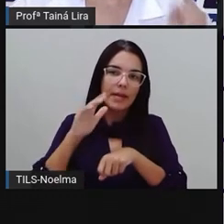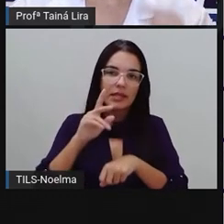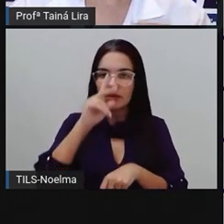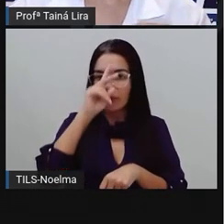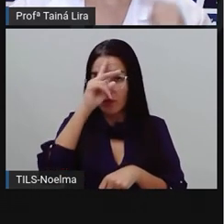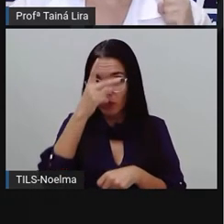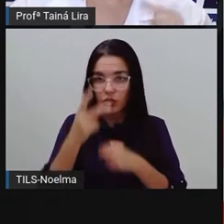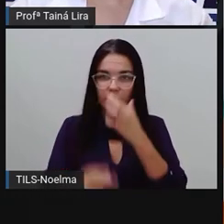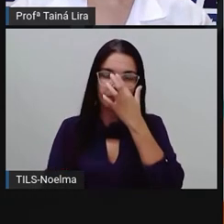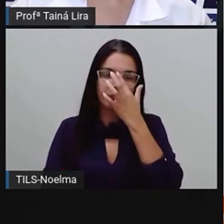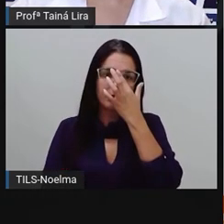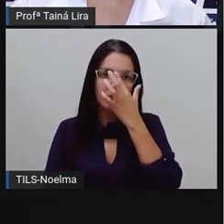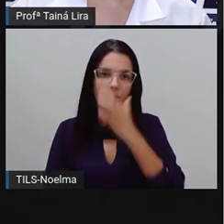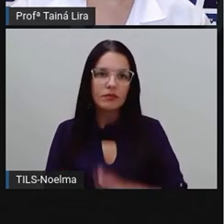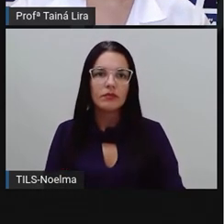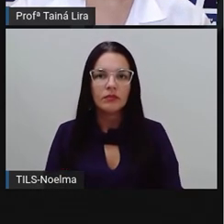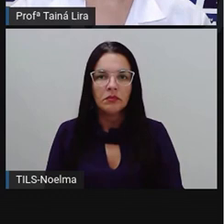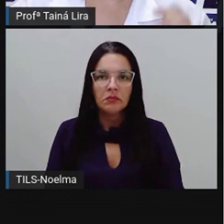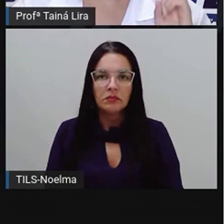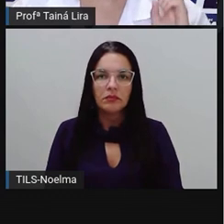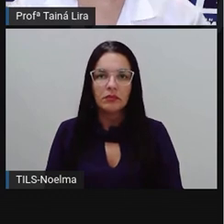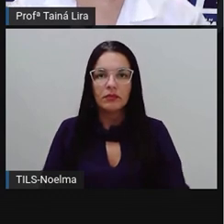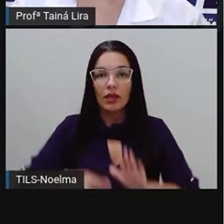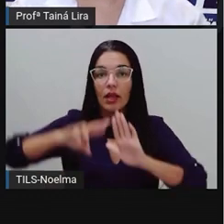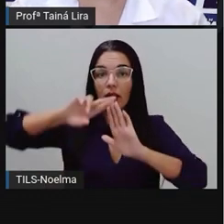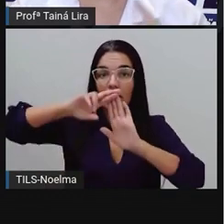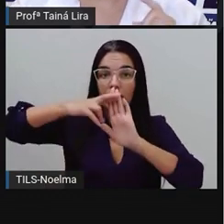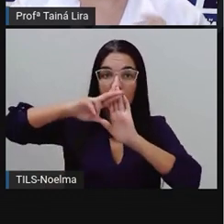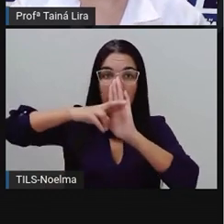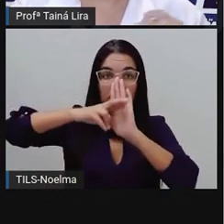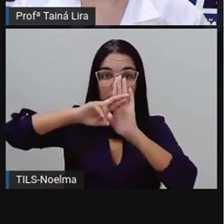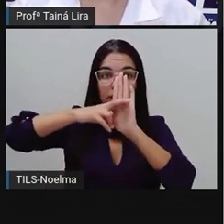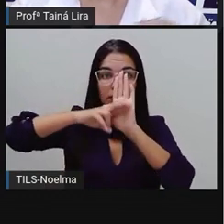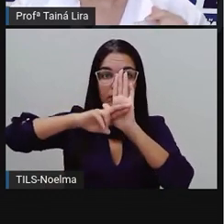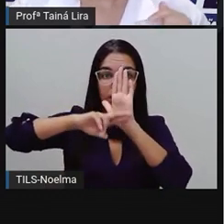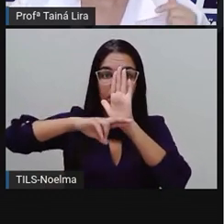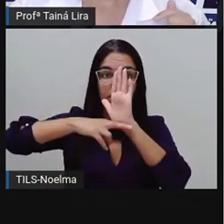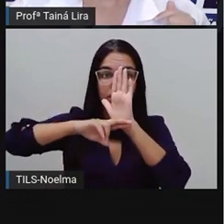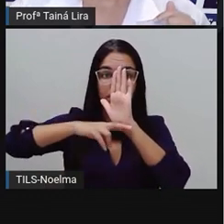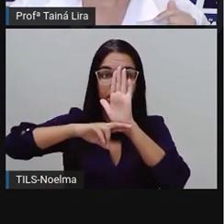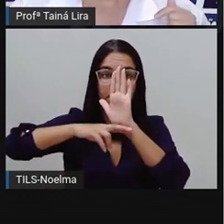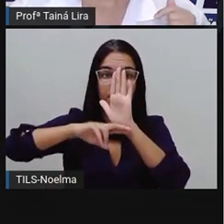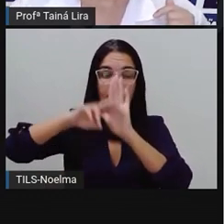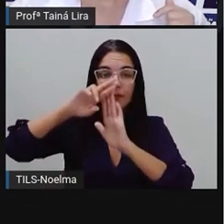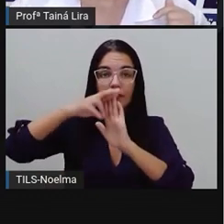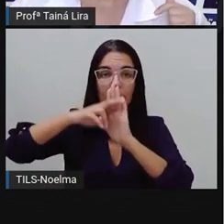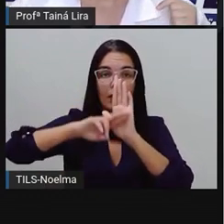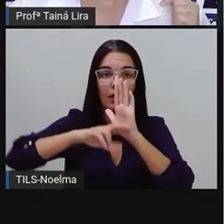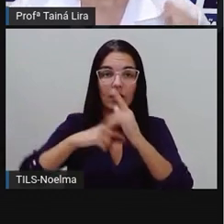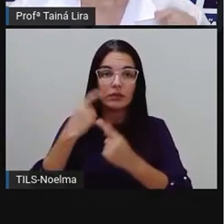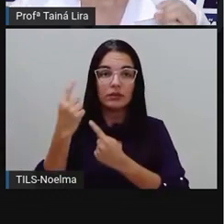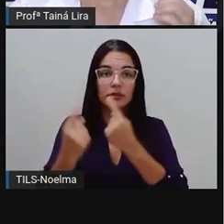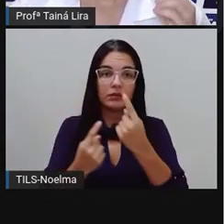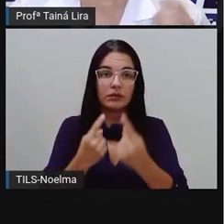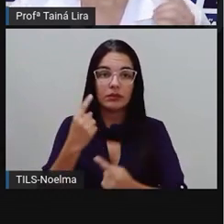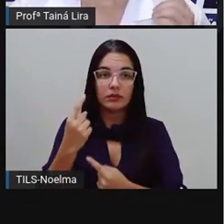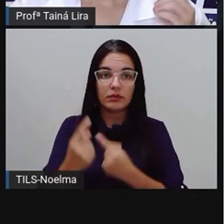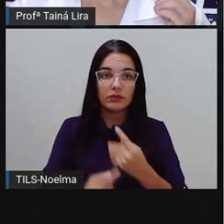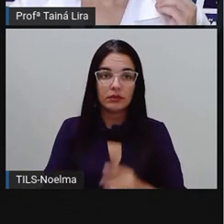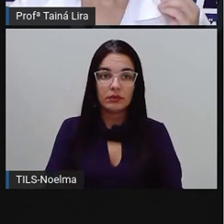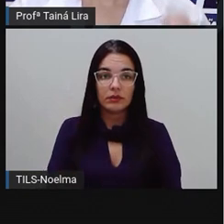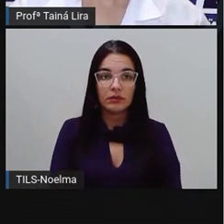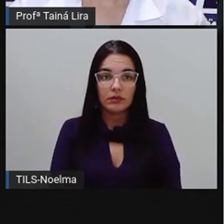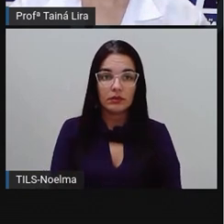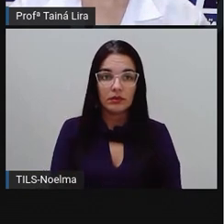Então, ó, as nossas regrinhas, a gente vai retomar primeiro, ó, é...